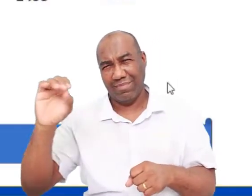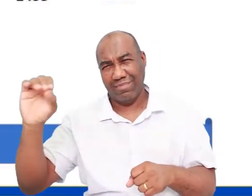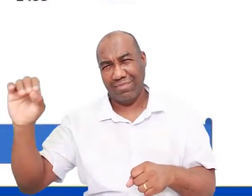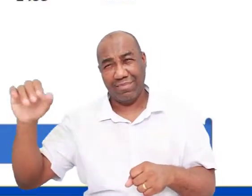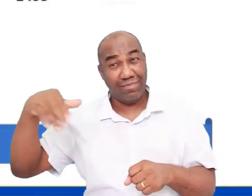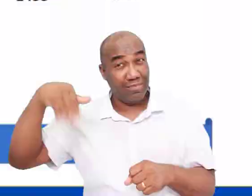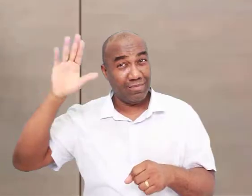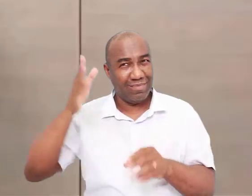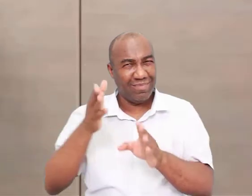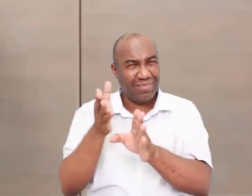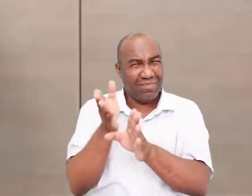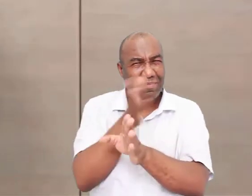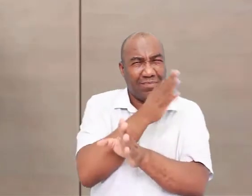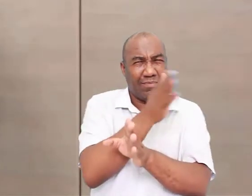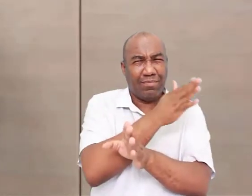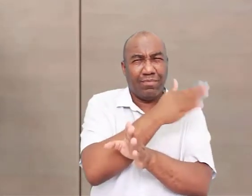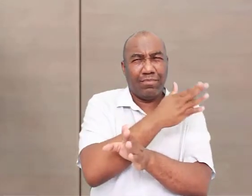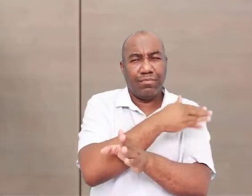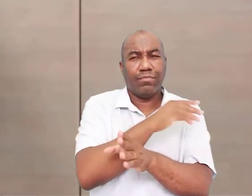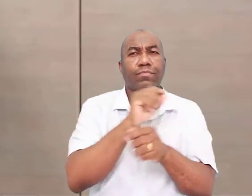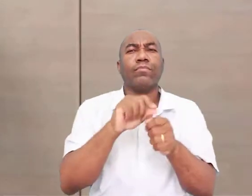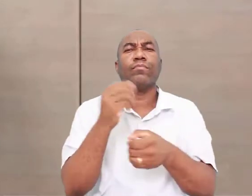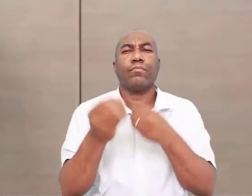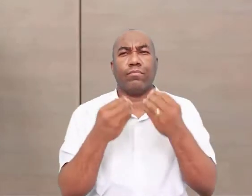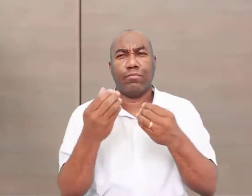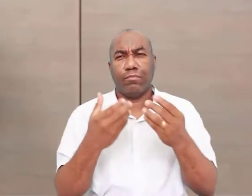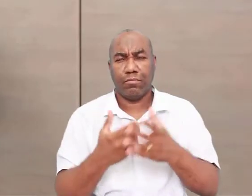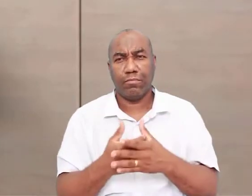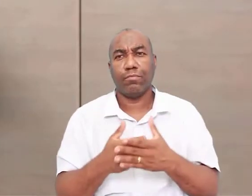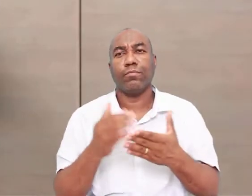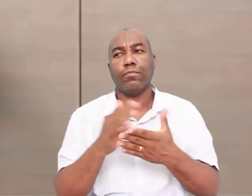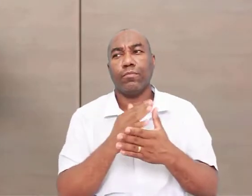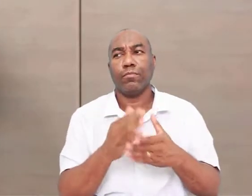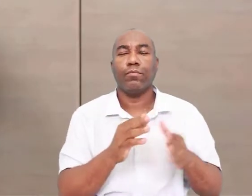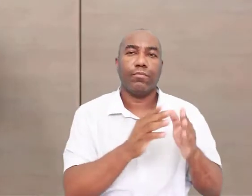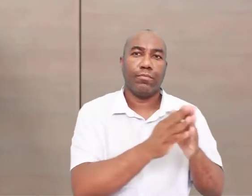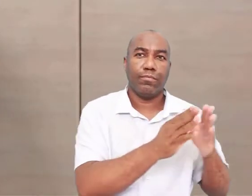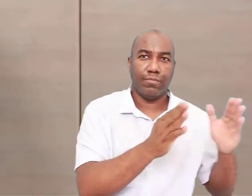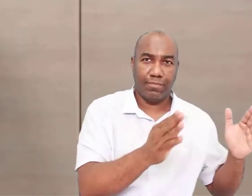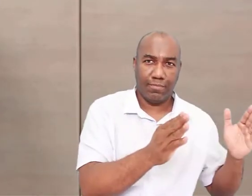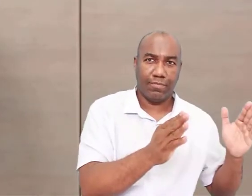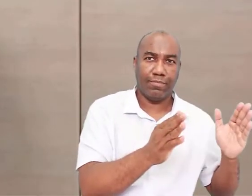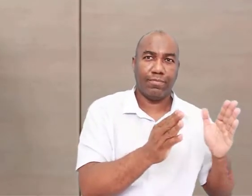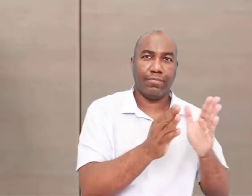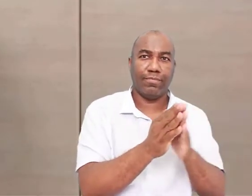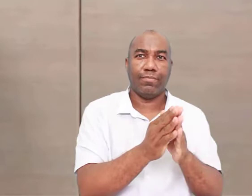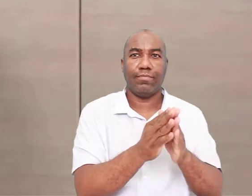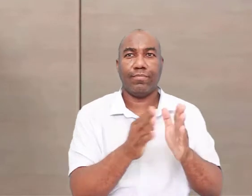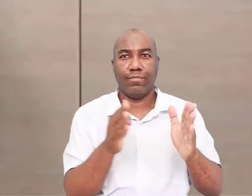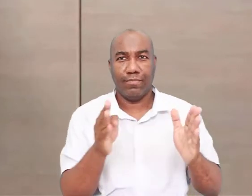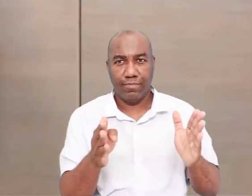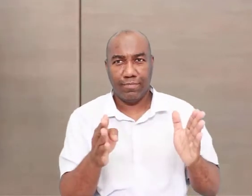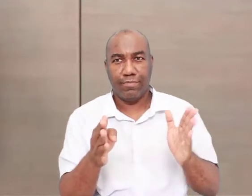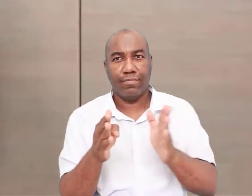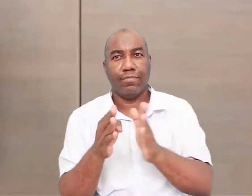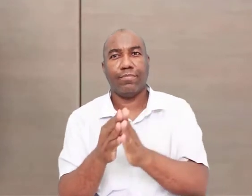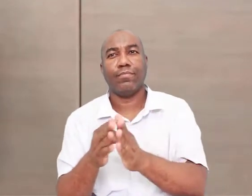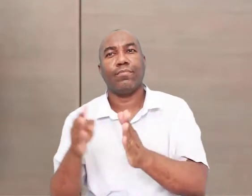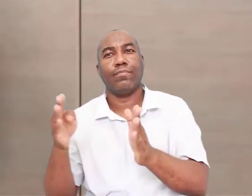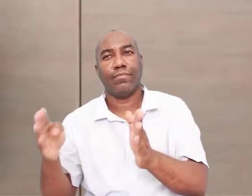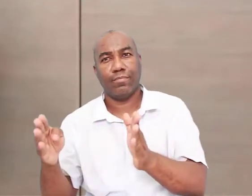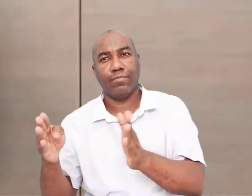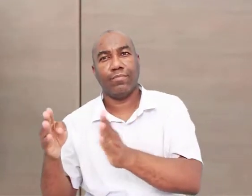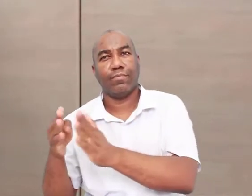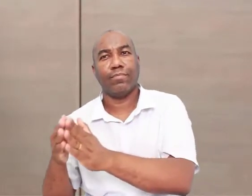chamamos de processo histórico. Então, convencionou-se dividir esse longo processo histórico em duas fases. Uma